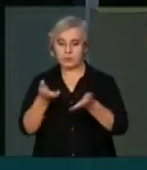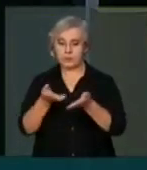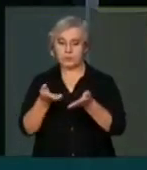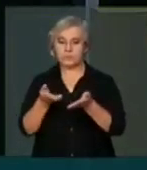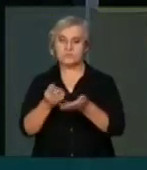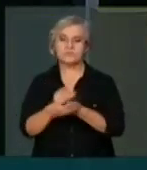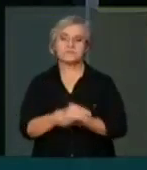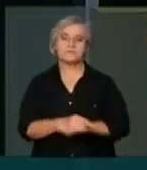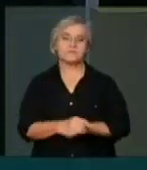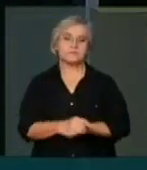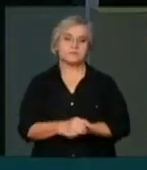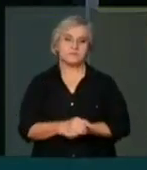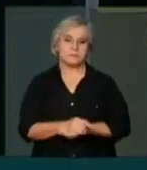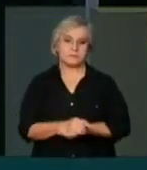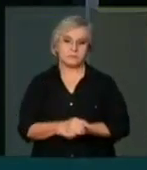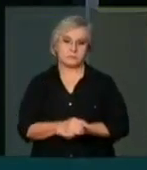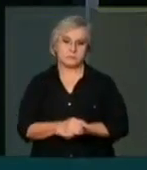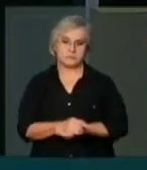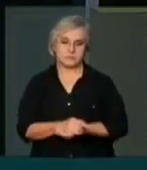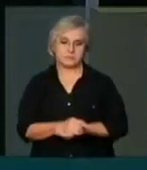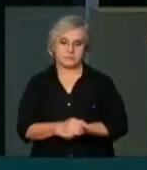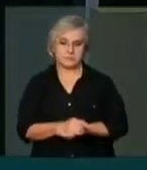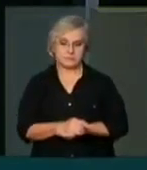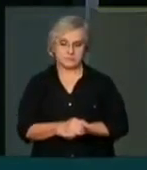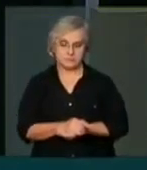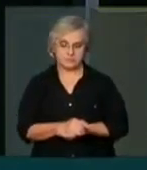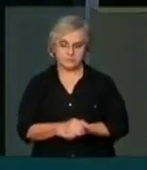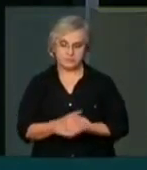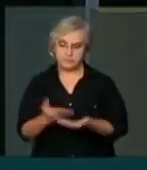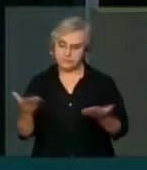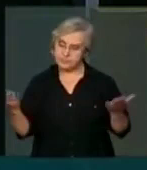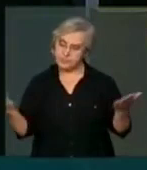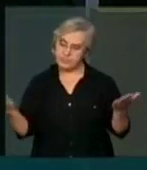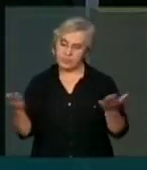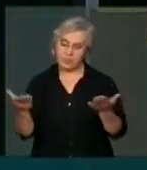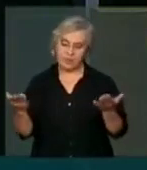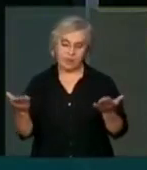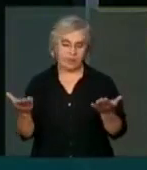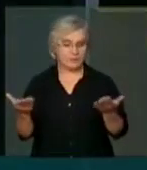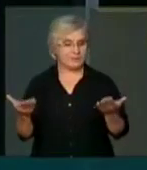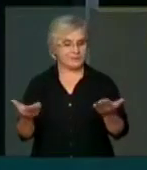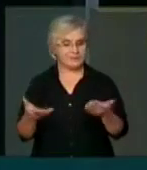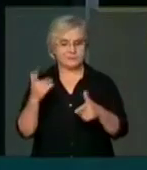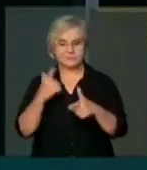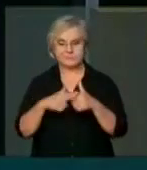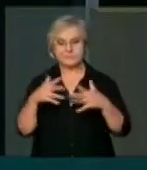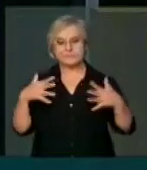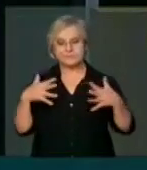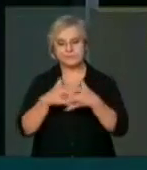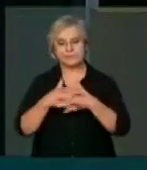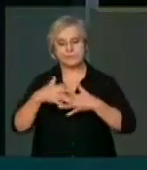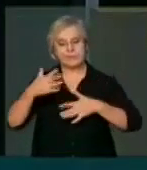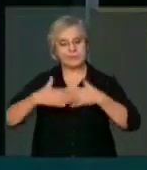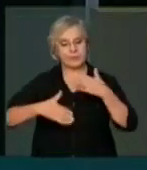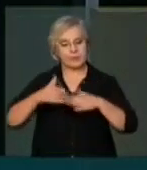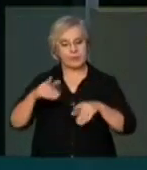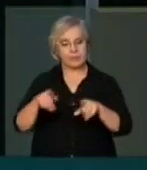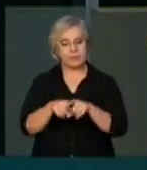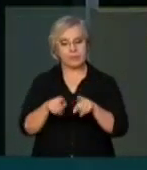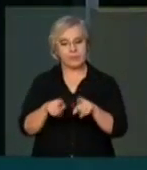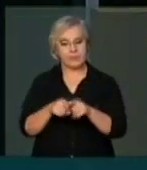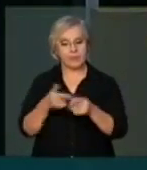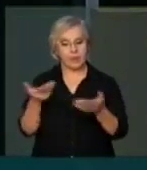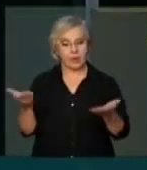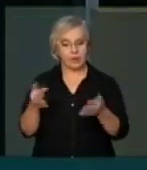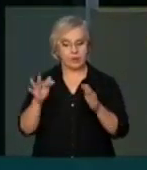melhorar as finanças dos seus fabricantes à época, e agora, portanto, essa novela do extintor de incêndios também chega ao seu final.